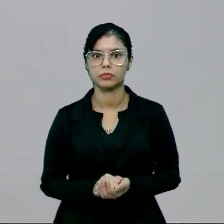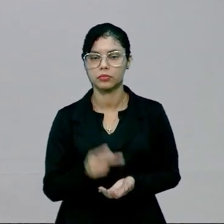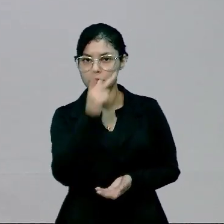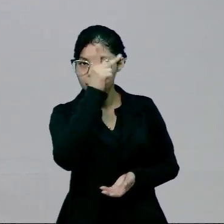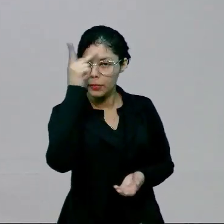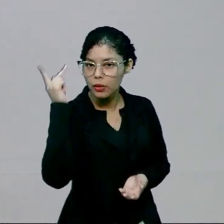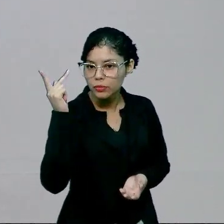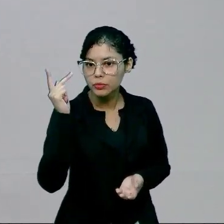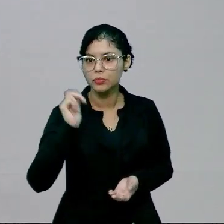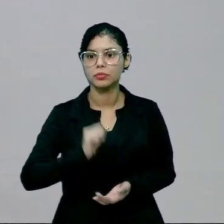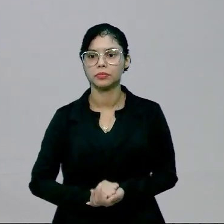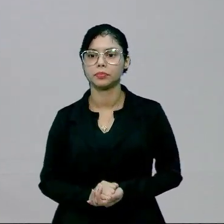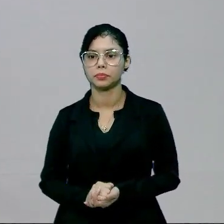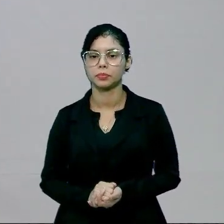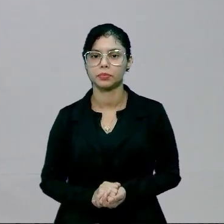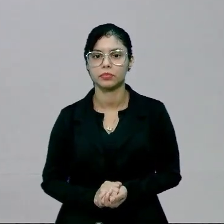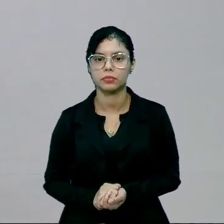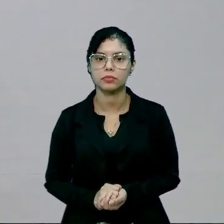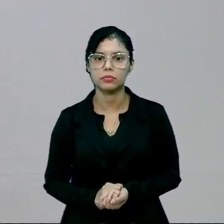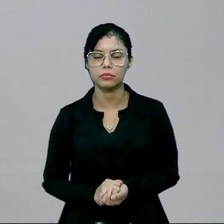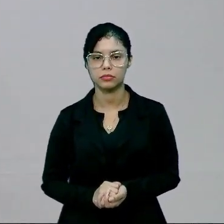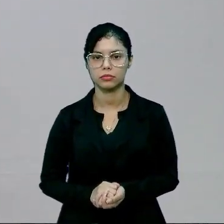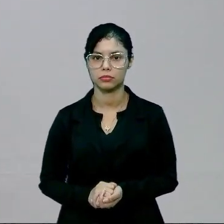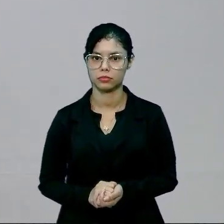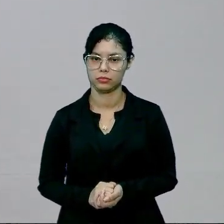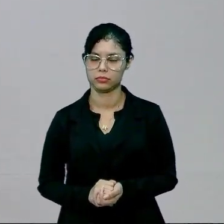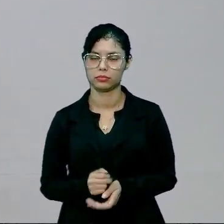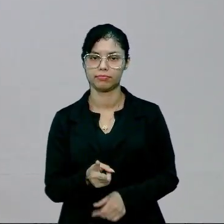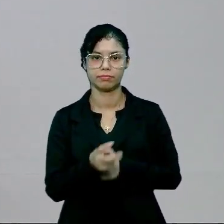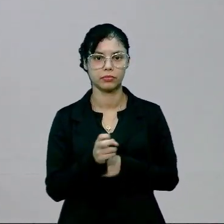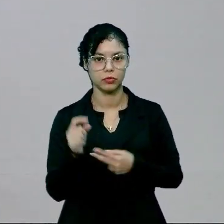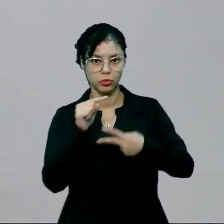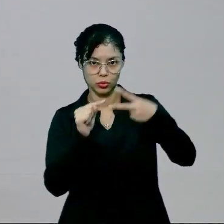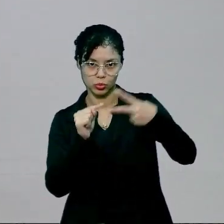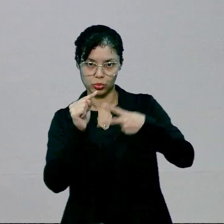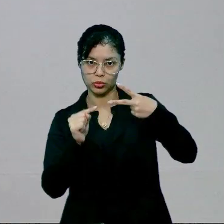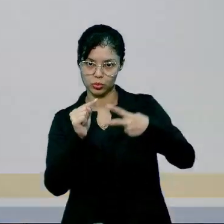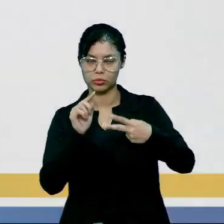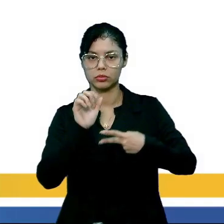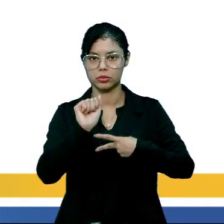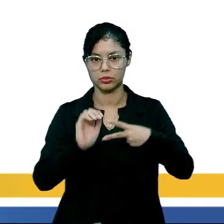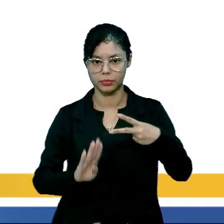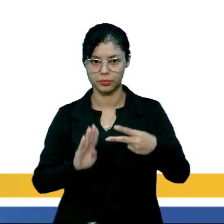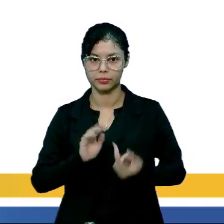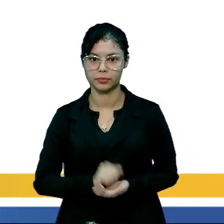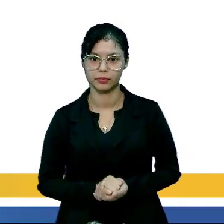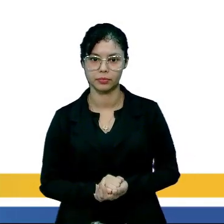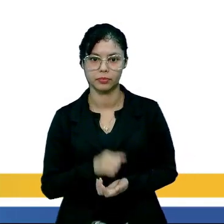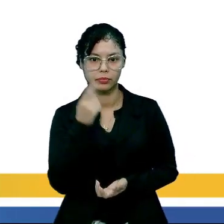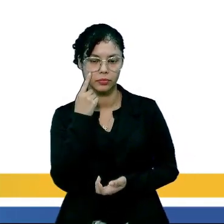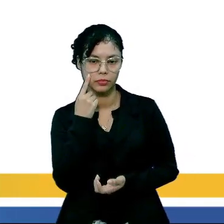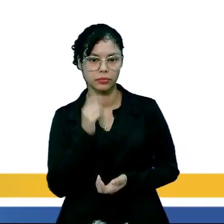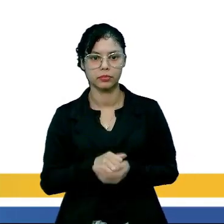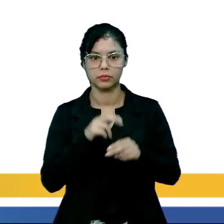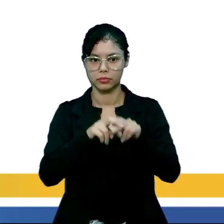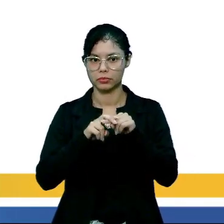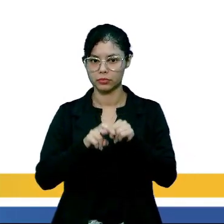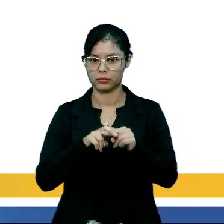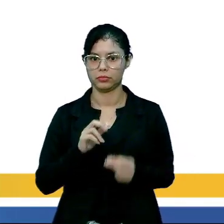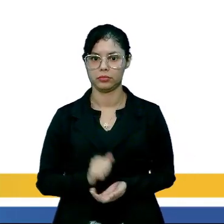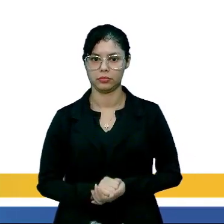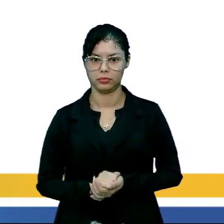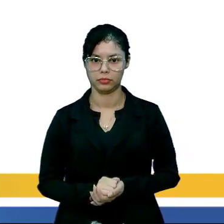de pessoas que contraíram ambos os vírus. Tudo bem? Então, aí, portanto,